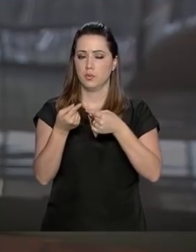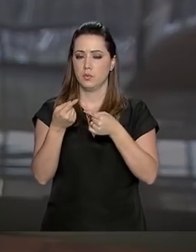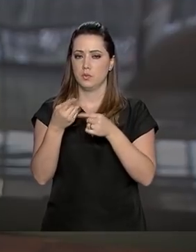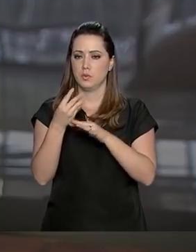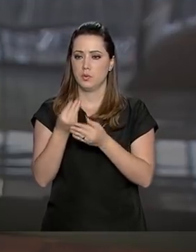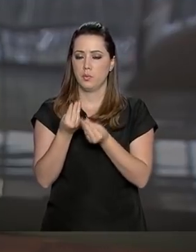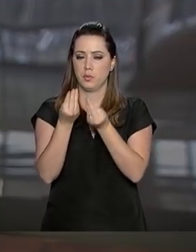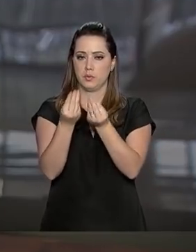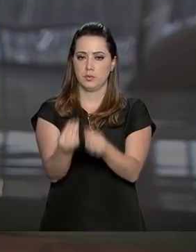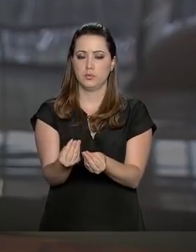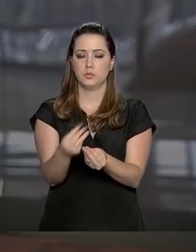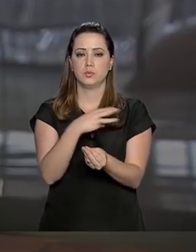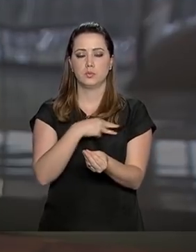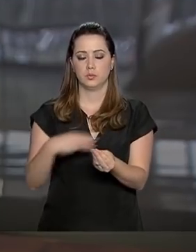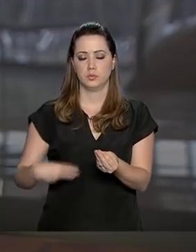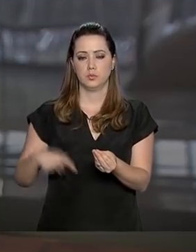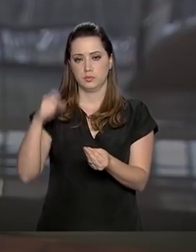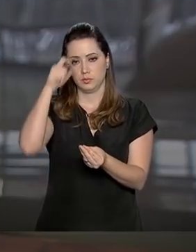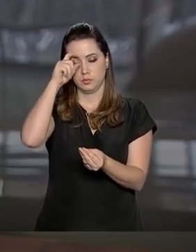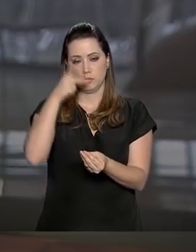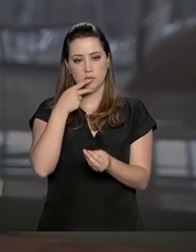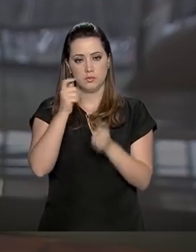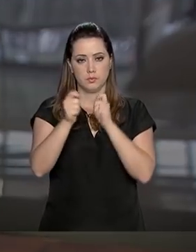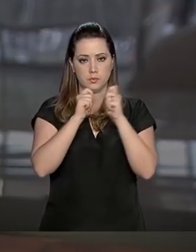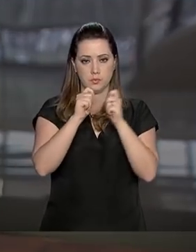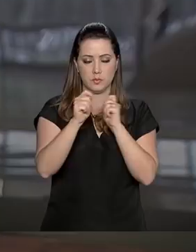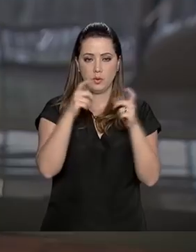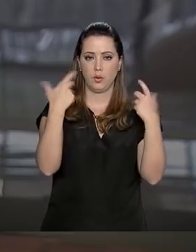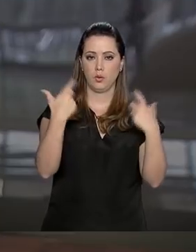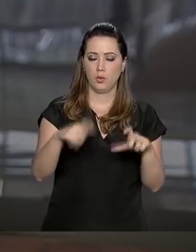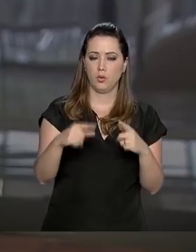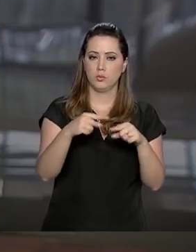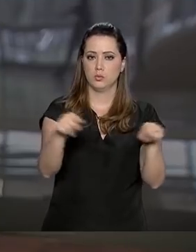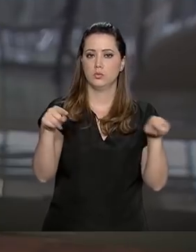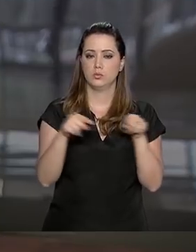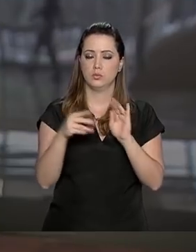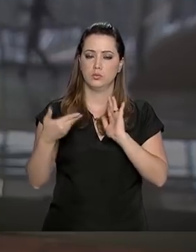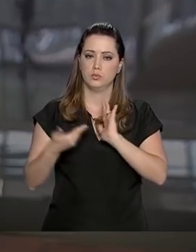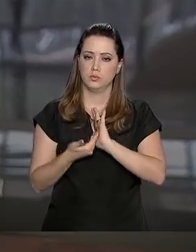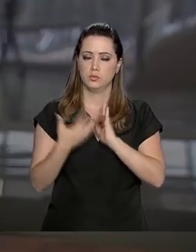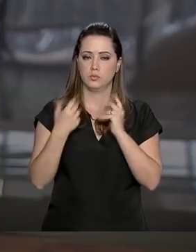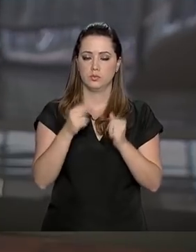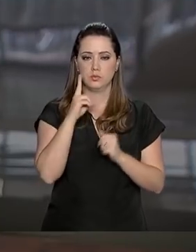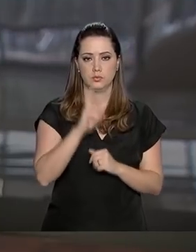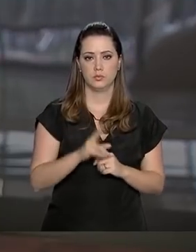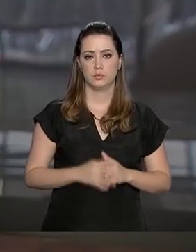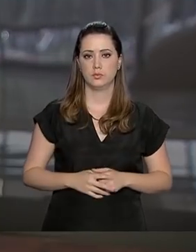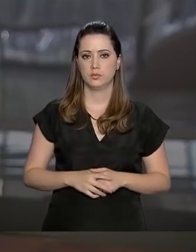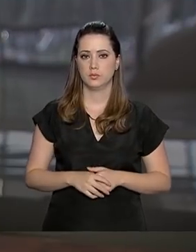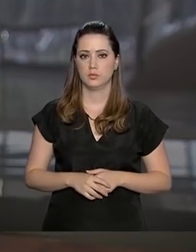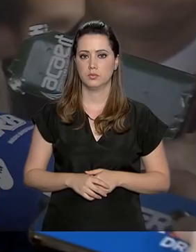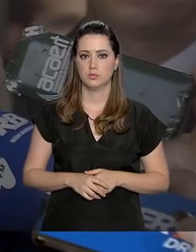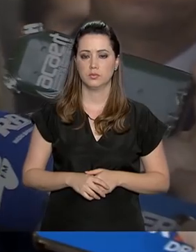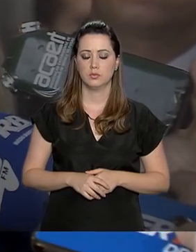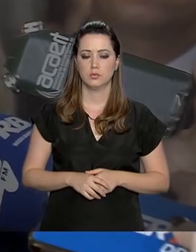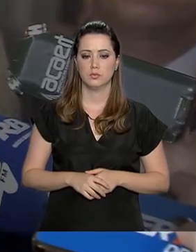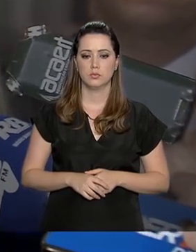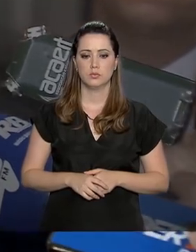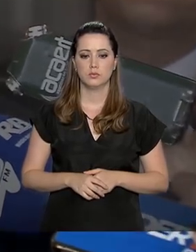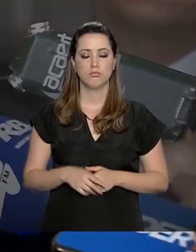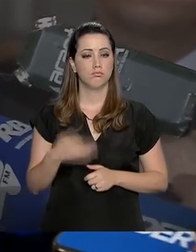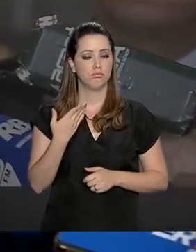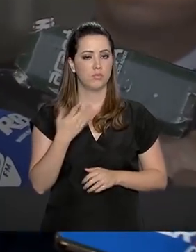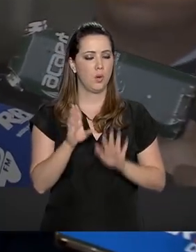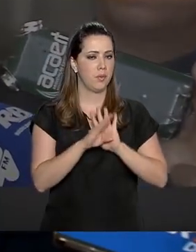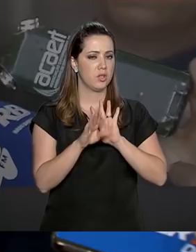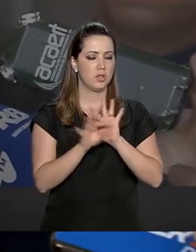essa entrega o ministro Sérgio Moro falou com a imprensa lá no Salão Verde, na Câmara dos Deputados. Veja como foi. É um projeto simples,